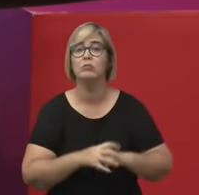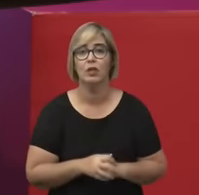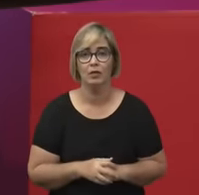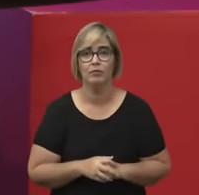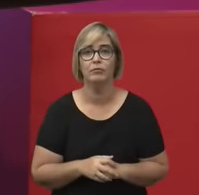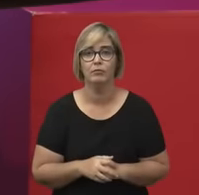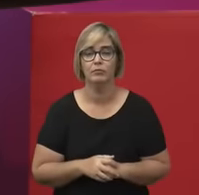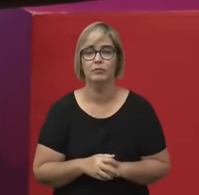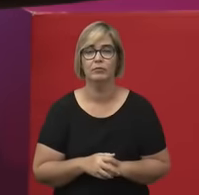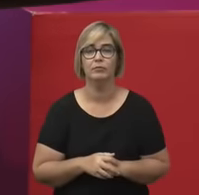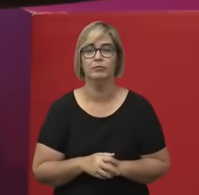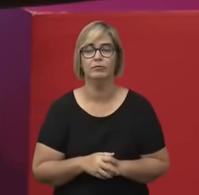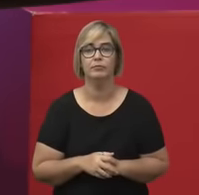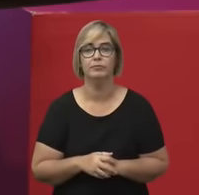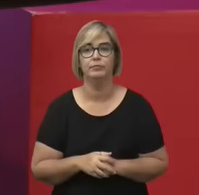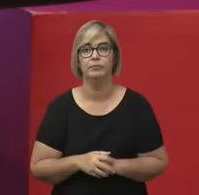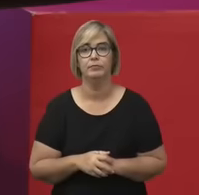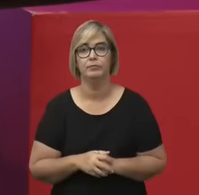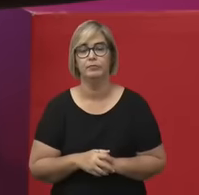um efeito.